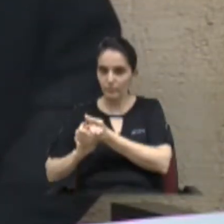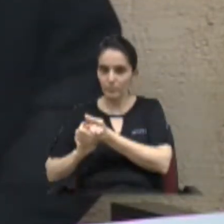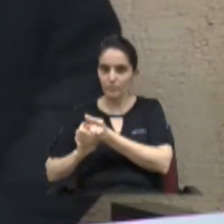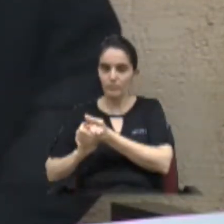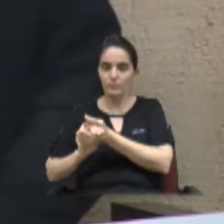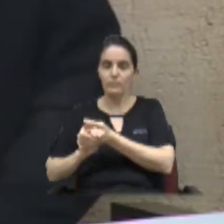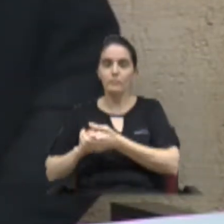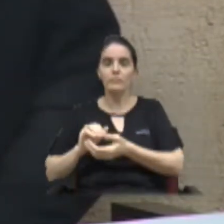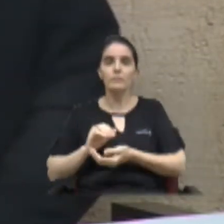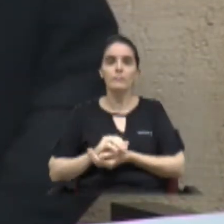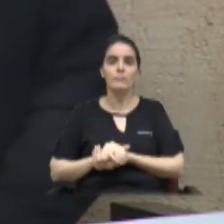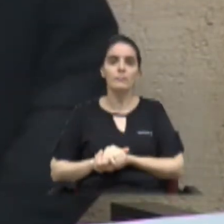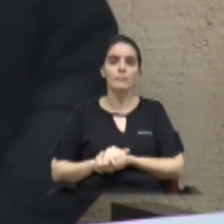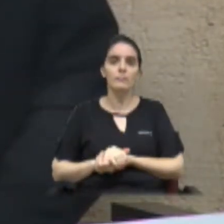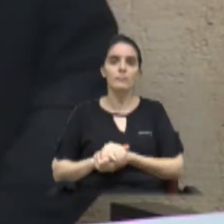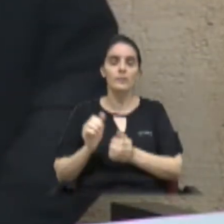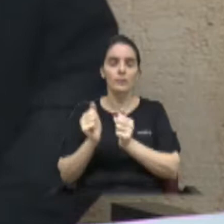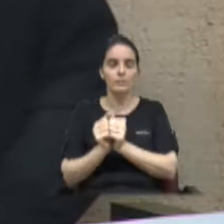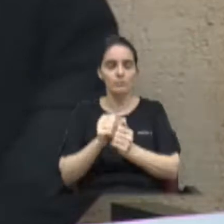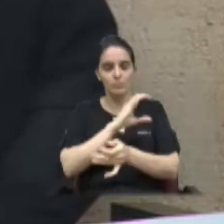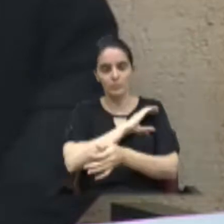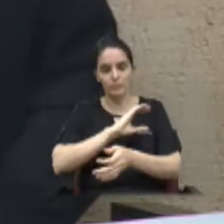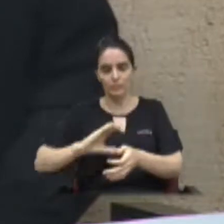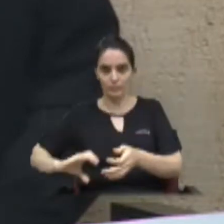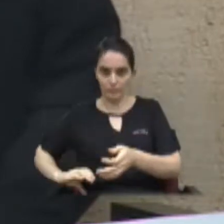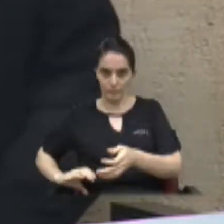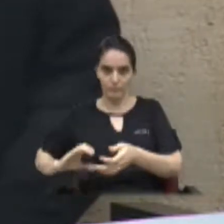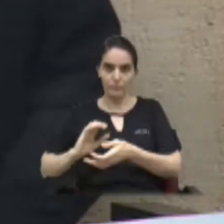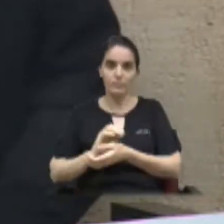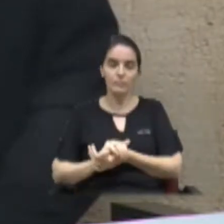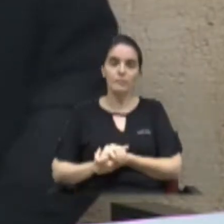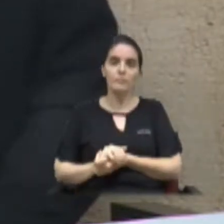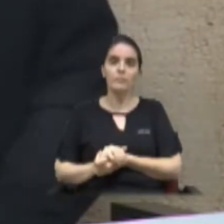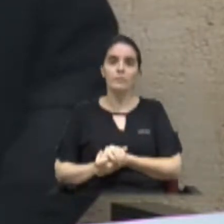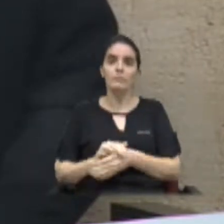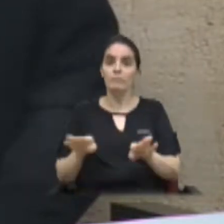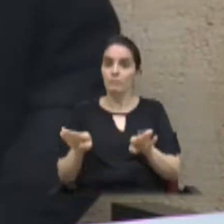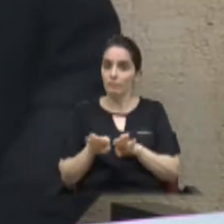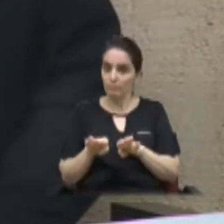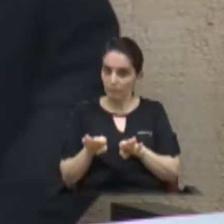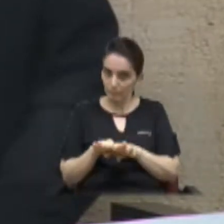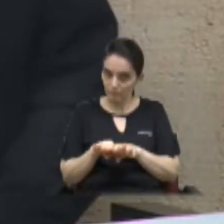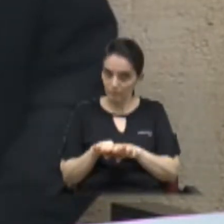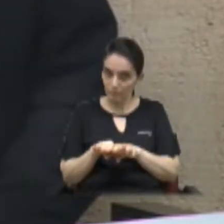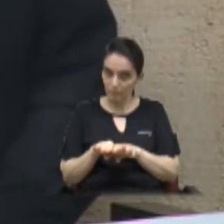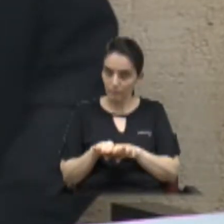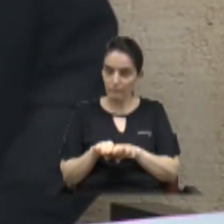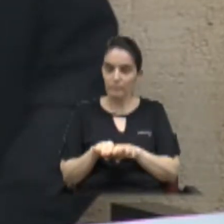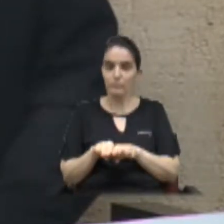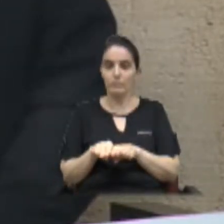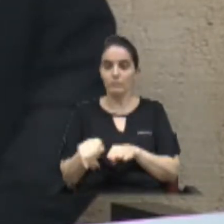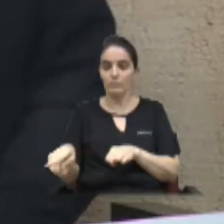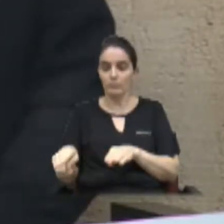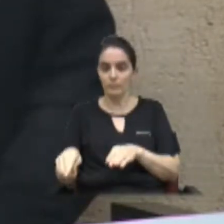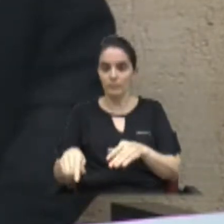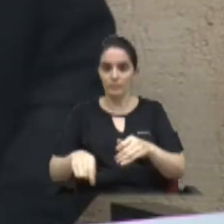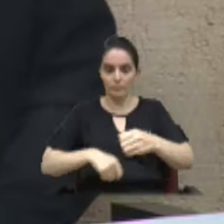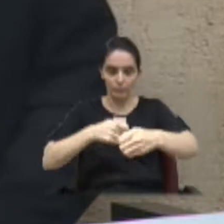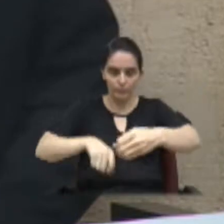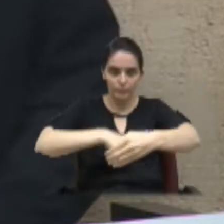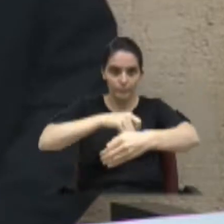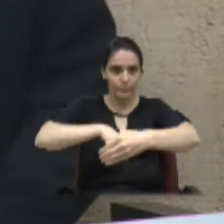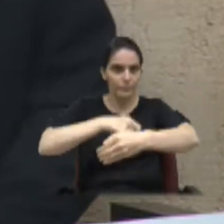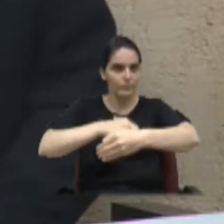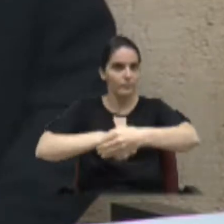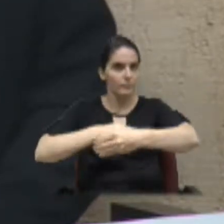movimento de casais com o Cristo da paróquia de Santa Luzia, tendo ainda sido cozinheiro por muitos anos